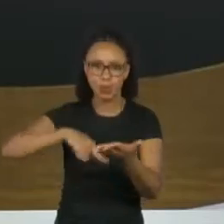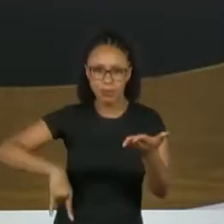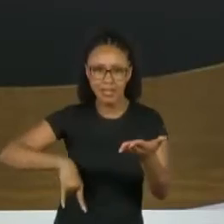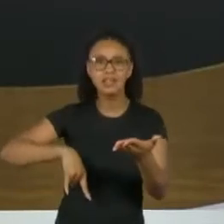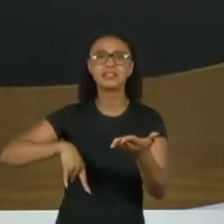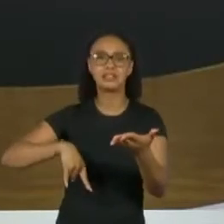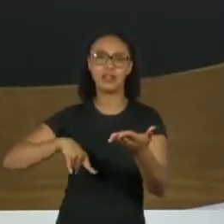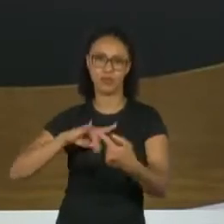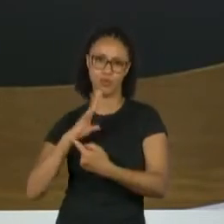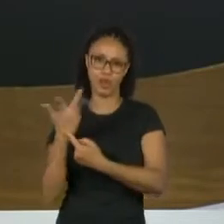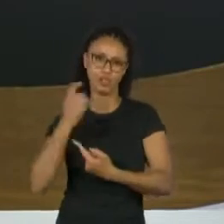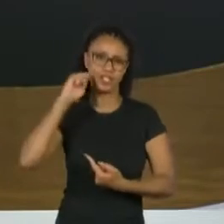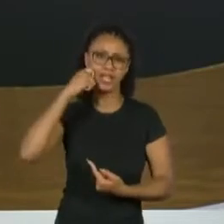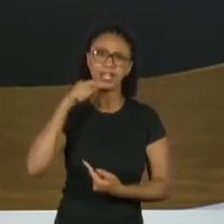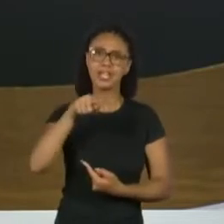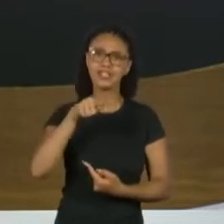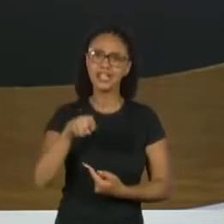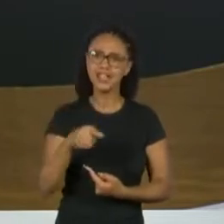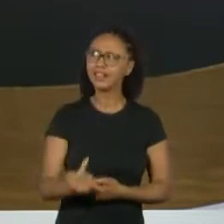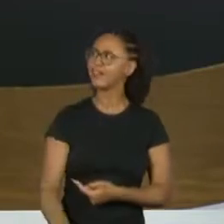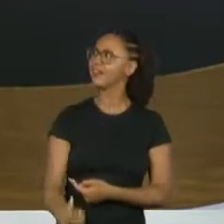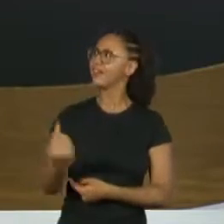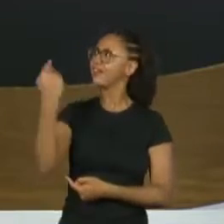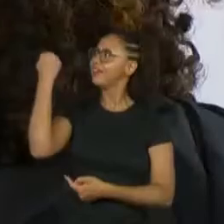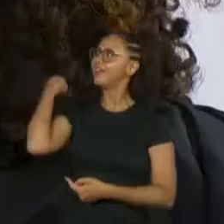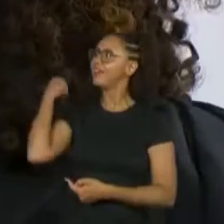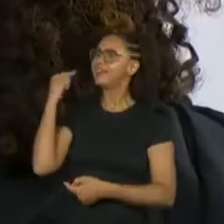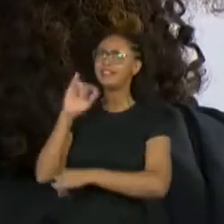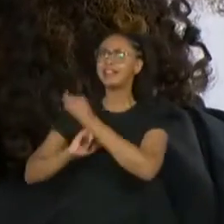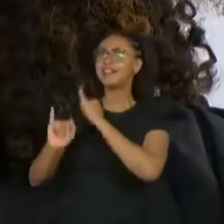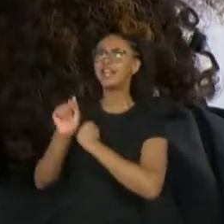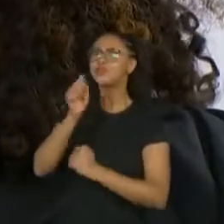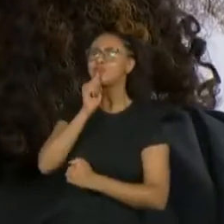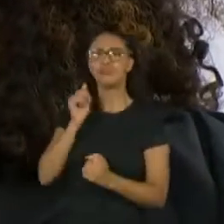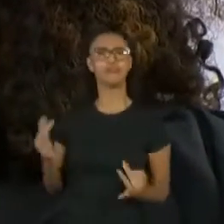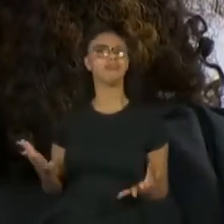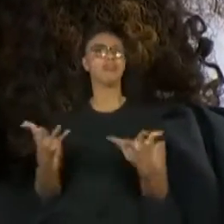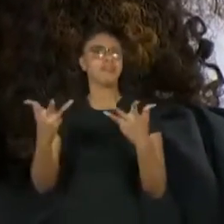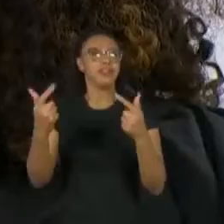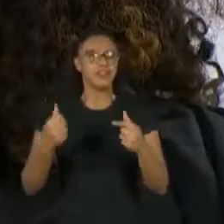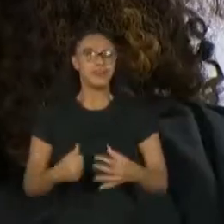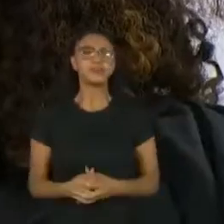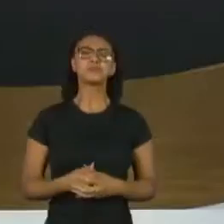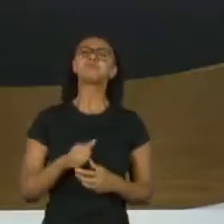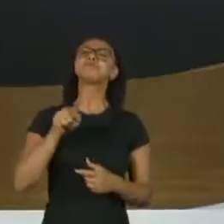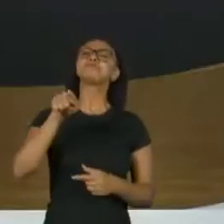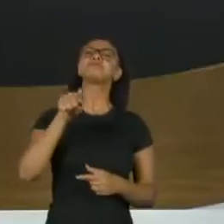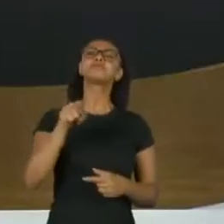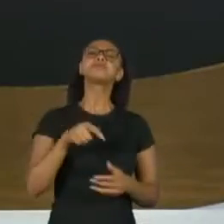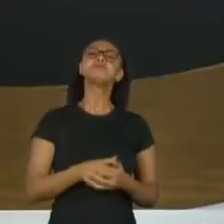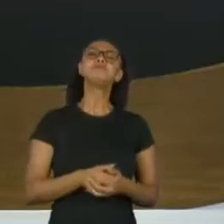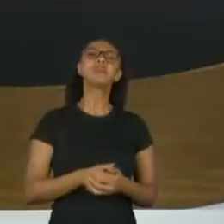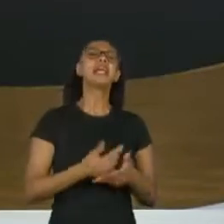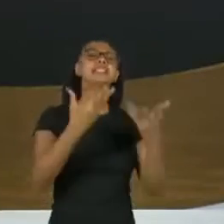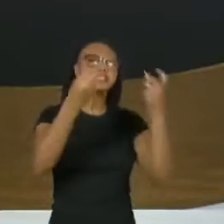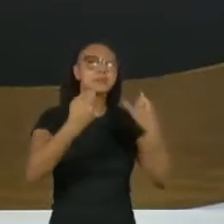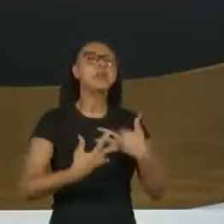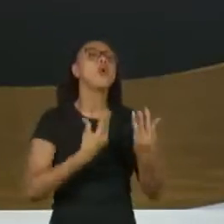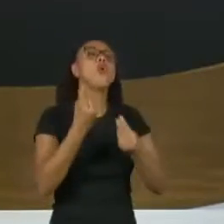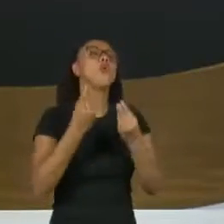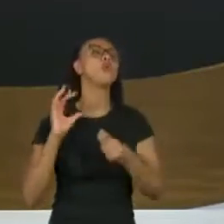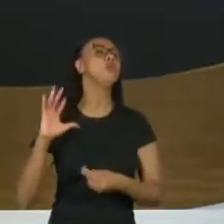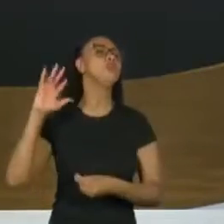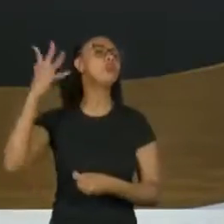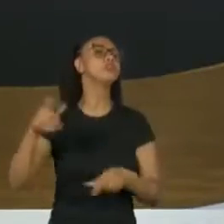pré-internet, realmente é uma coisa fantástica. Eu queria que você dissesse como isso funcionou e em que